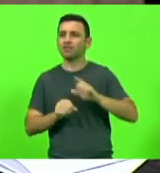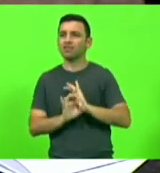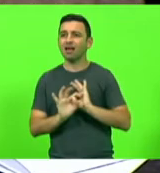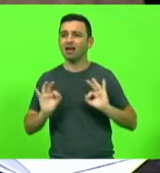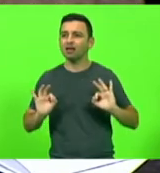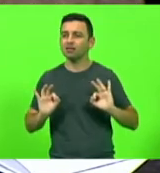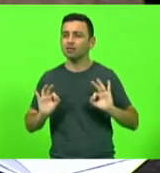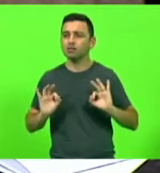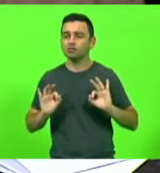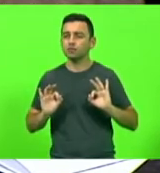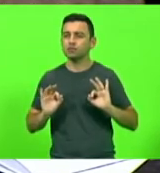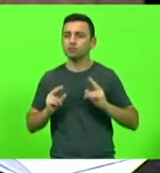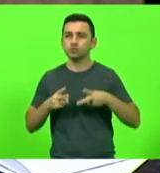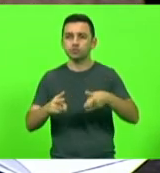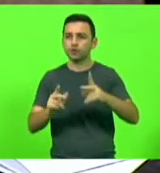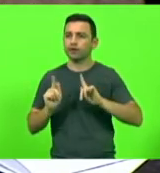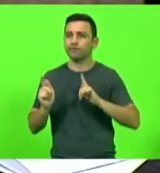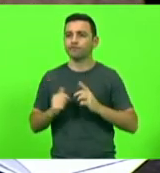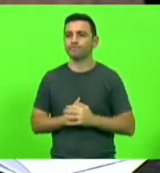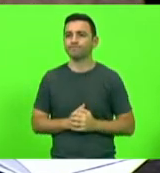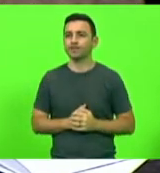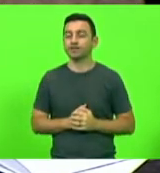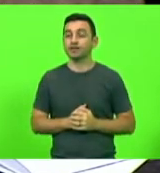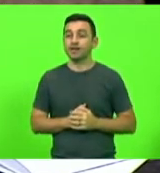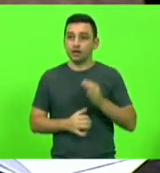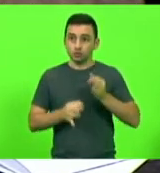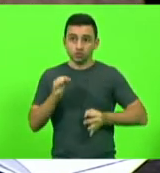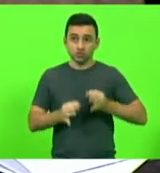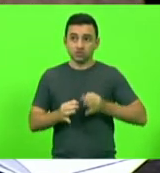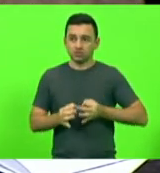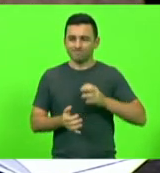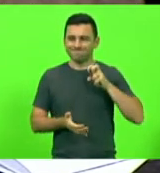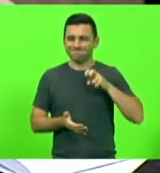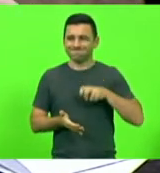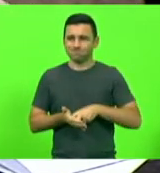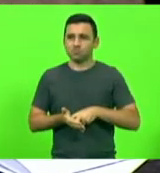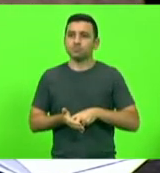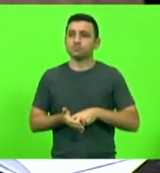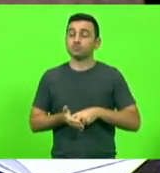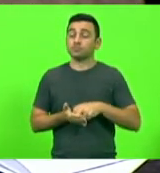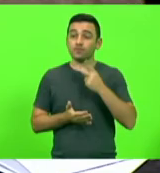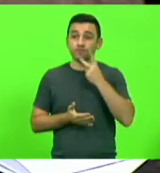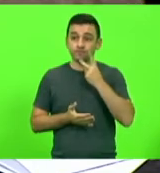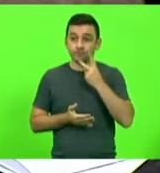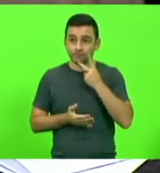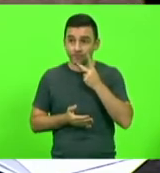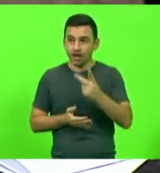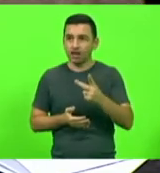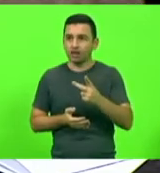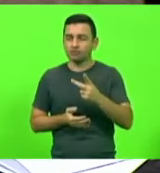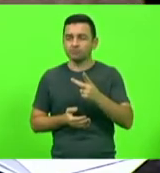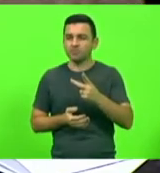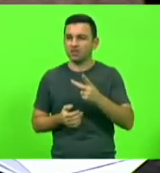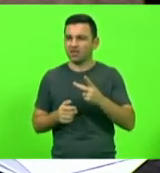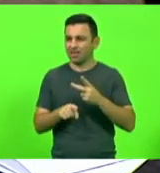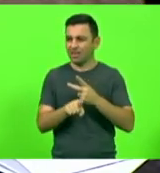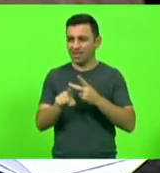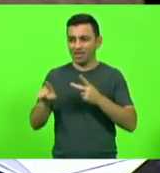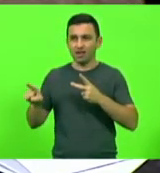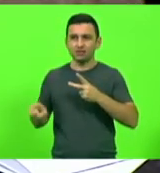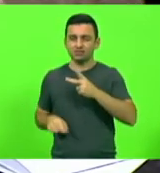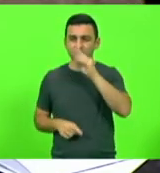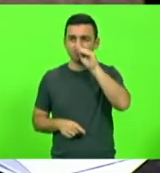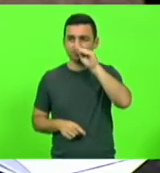quando a justiça toma uma decisão, deputados, e essa decisão é ignorada solenemente